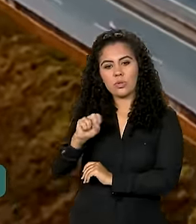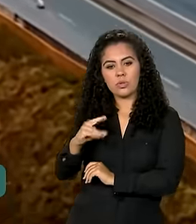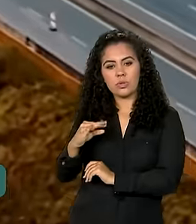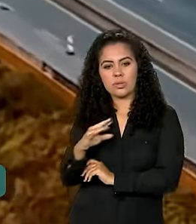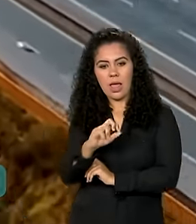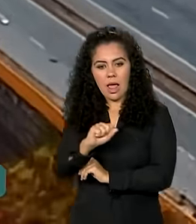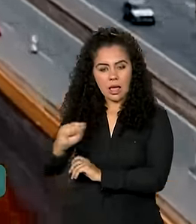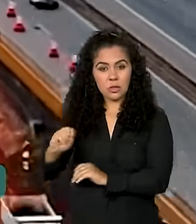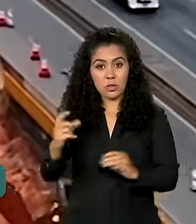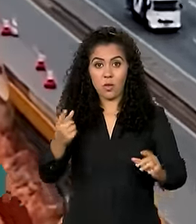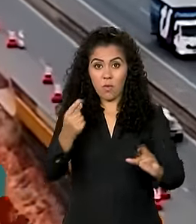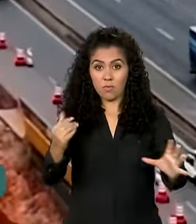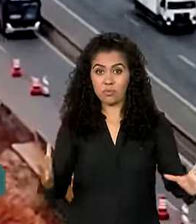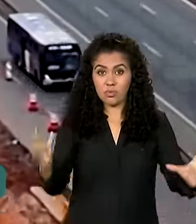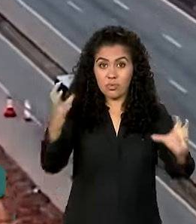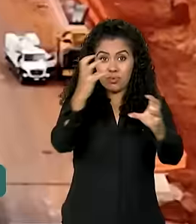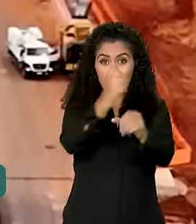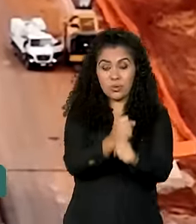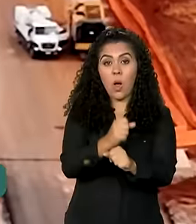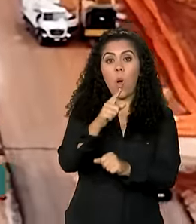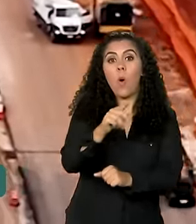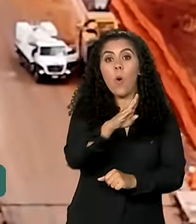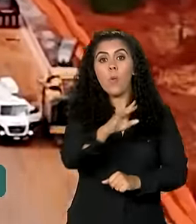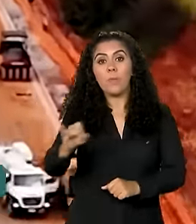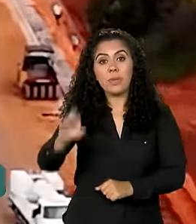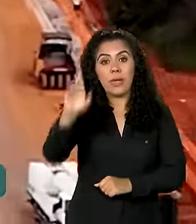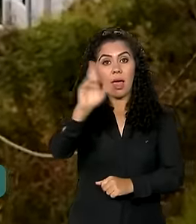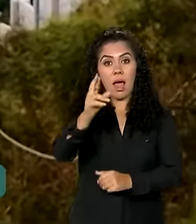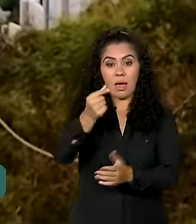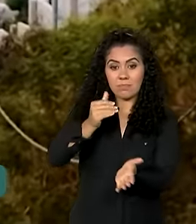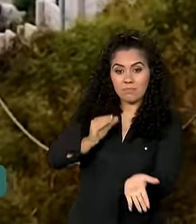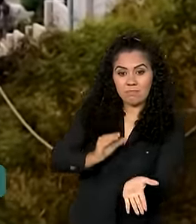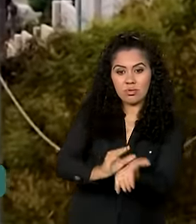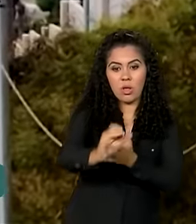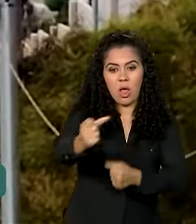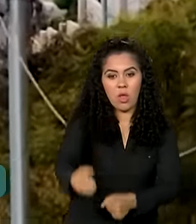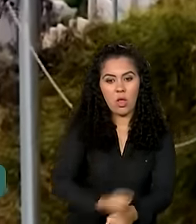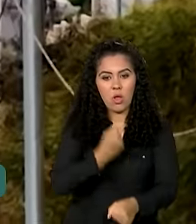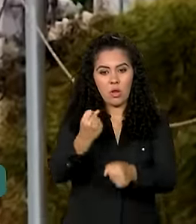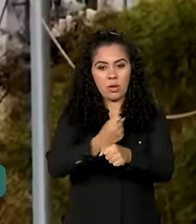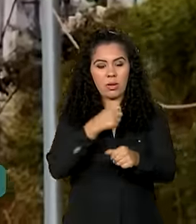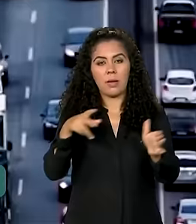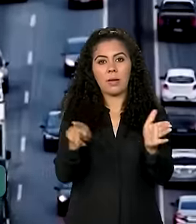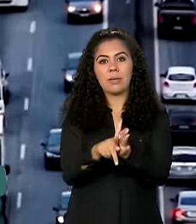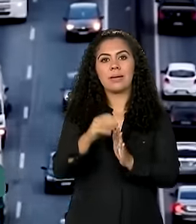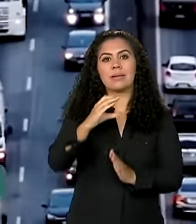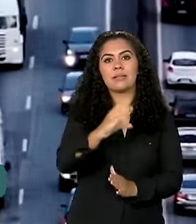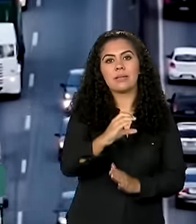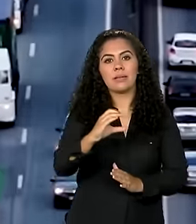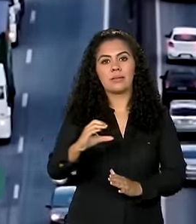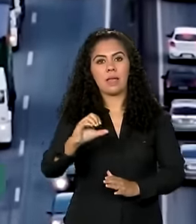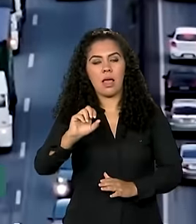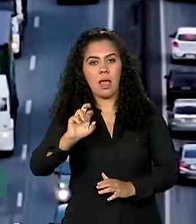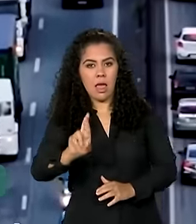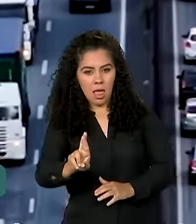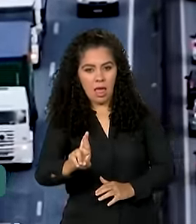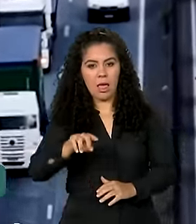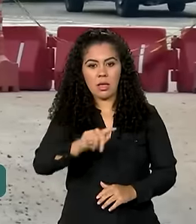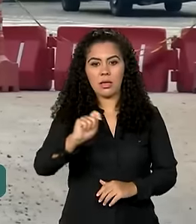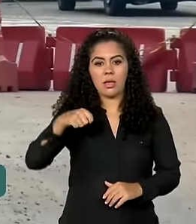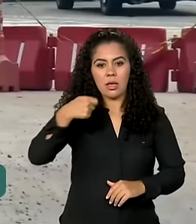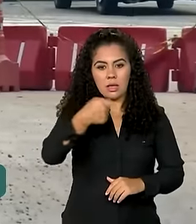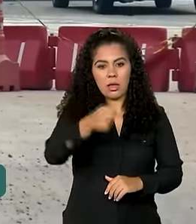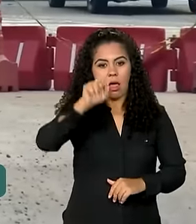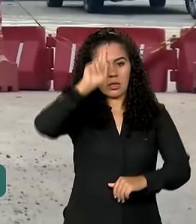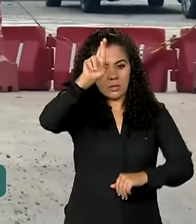obras custaram R 1,4 bilhão em investimentos da CCR, concessionária que administra a rodovia.